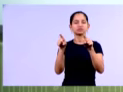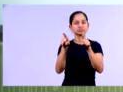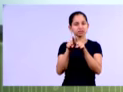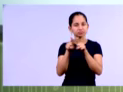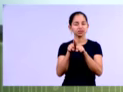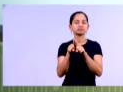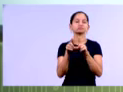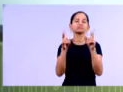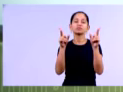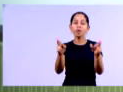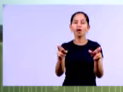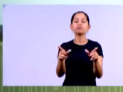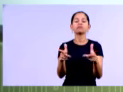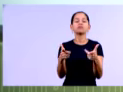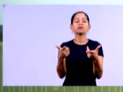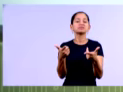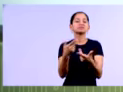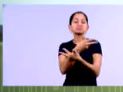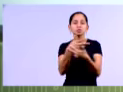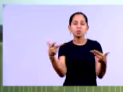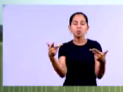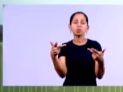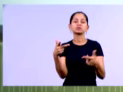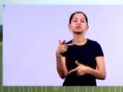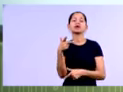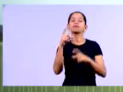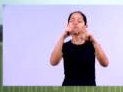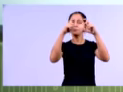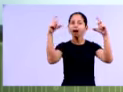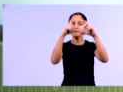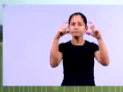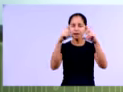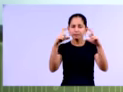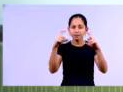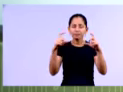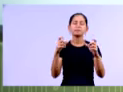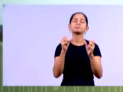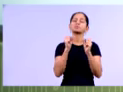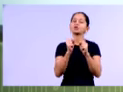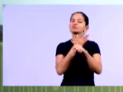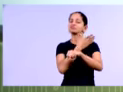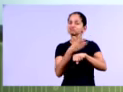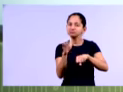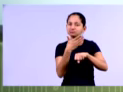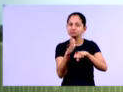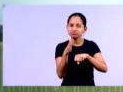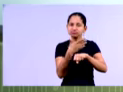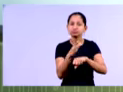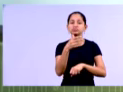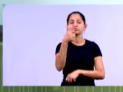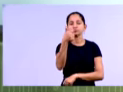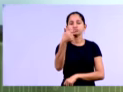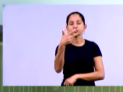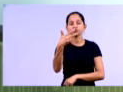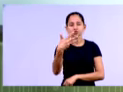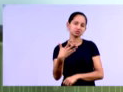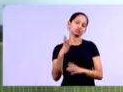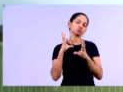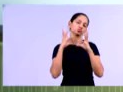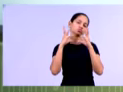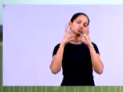você poderá aplicar essas equações que nós aprendemos ao longo das nossas teleaulas, da teleaula 1, a 2, a 3,